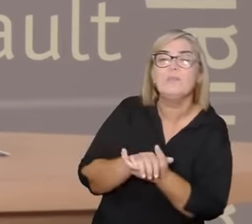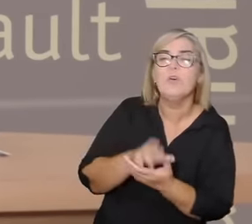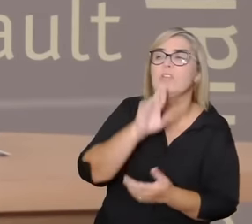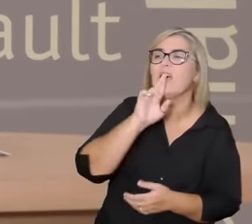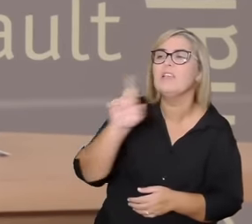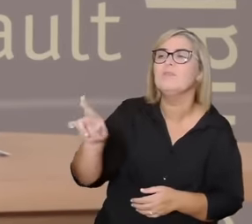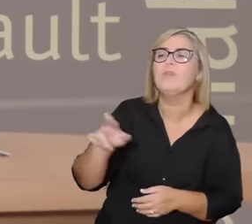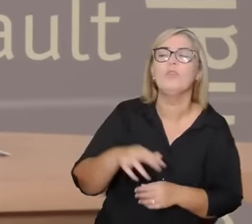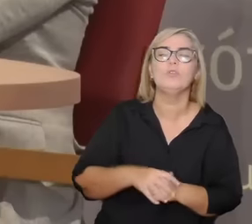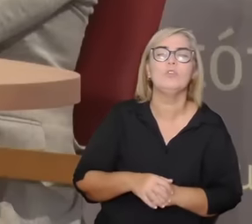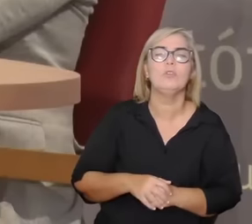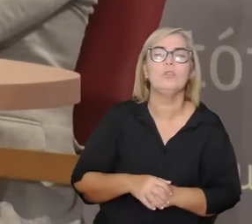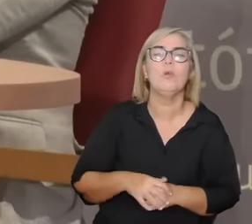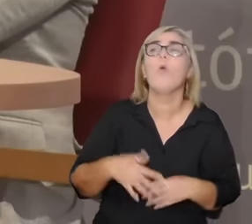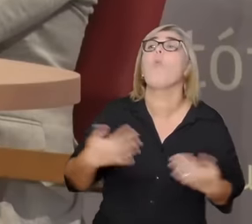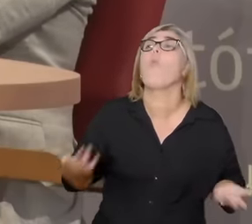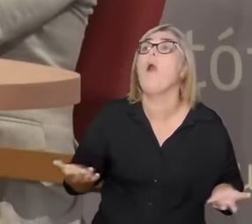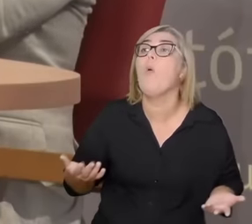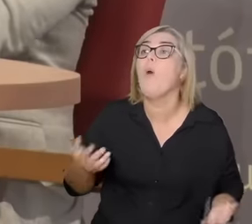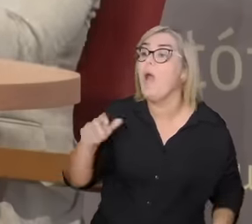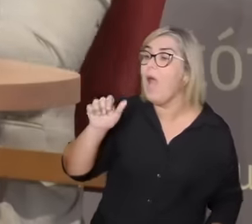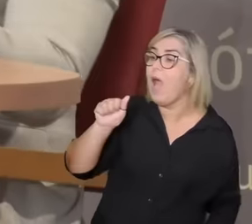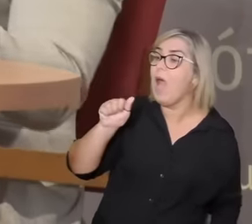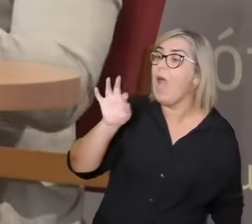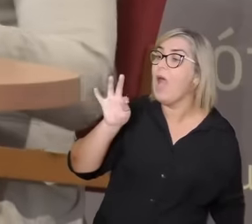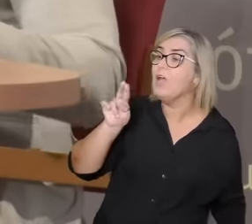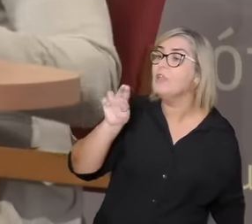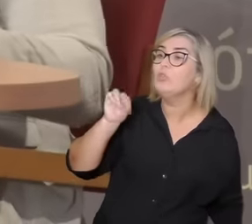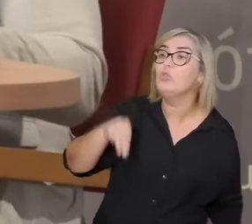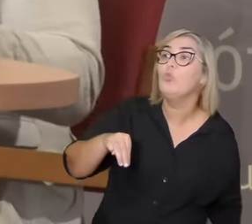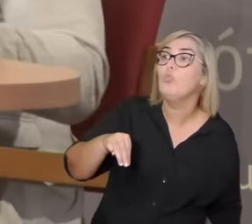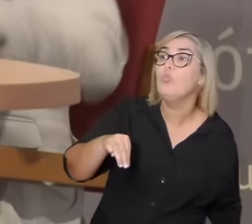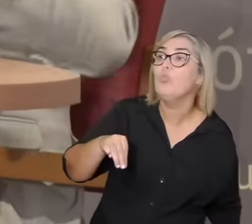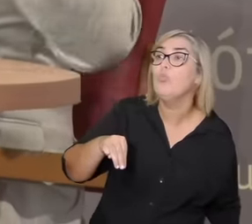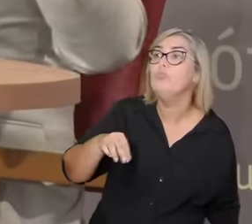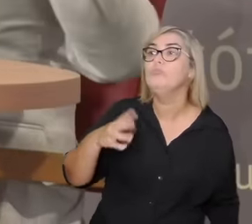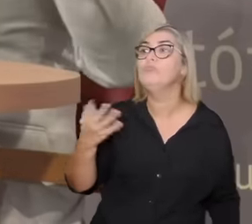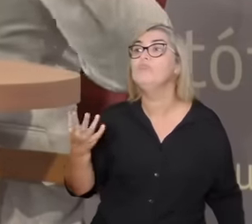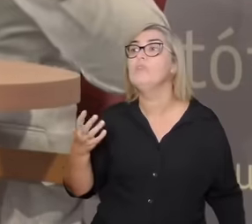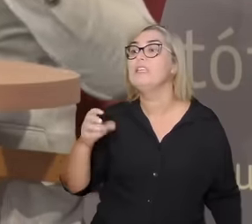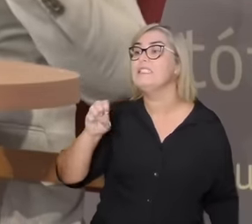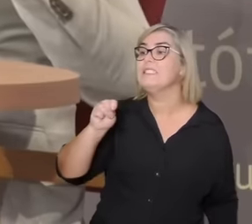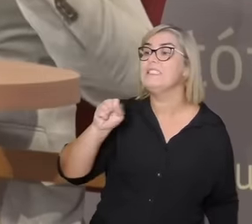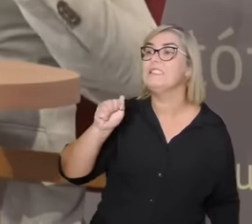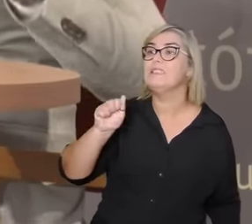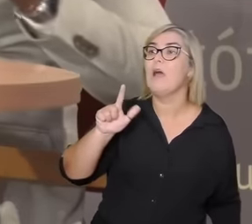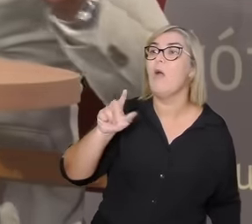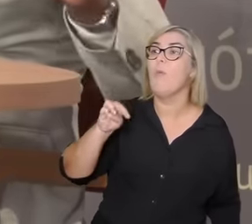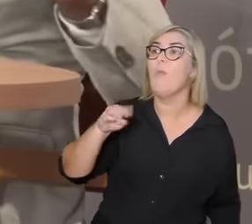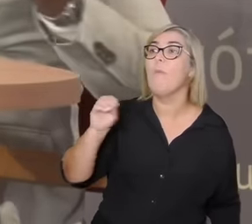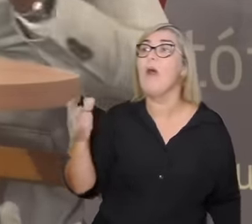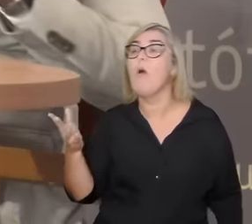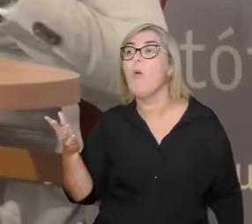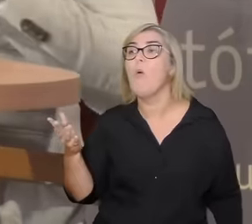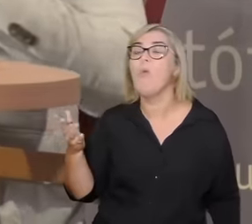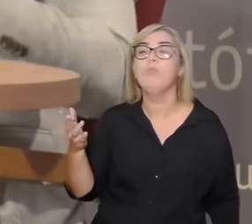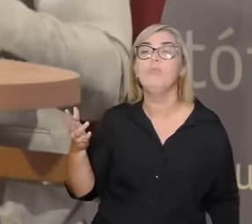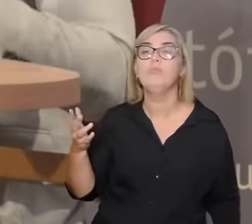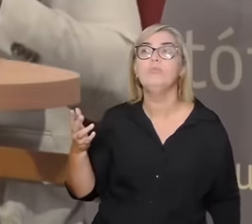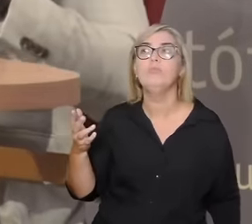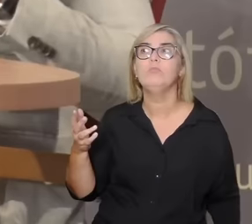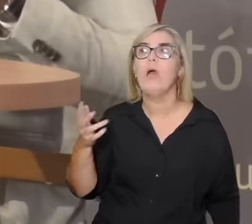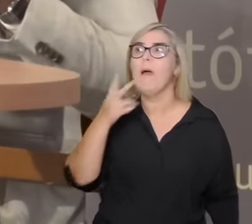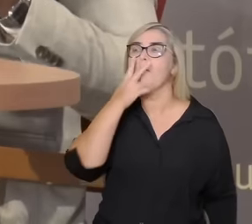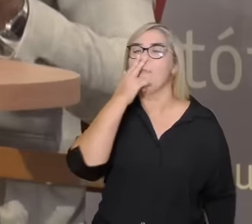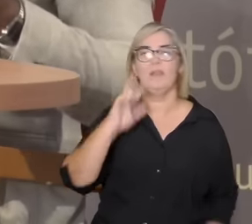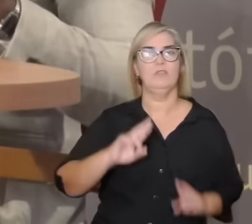atum salmão vamos acompanhar com o que? tem shoyu em casa? vou comprar o shoyu que faltava muda